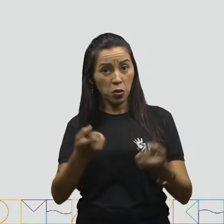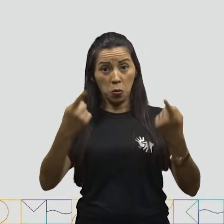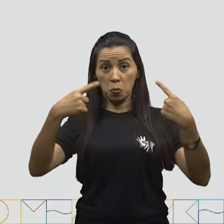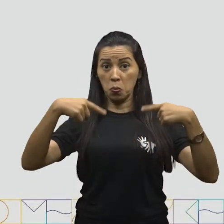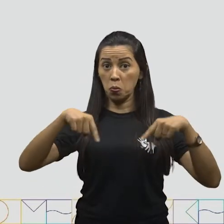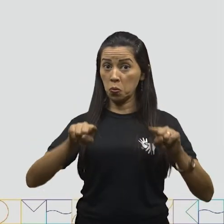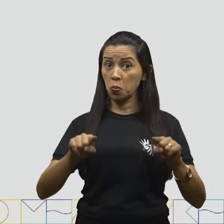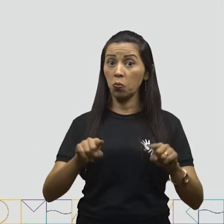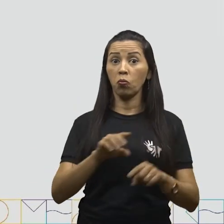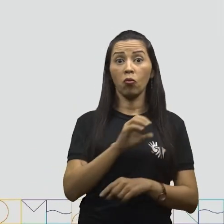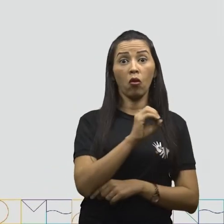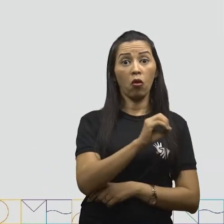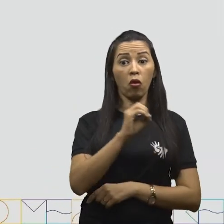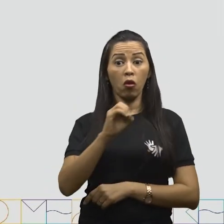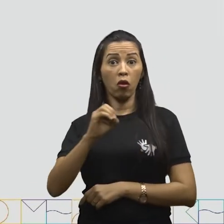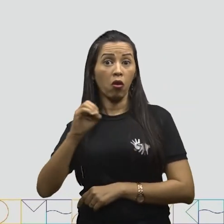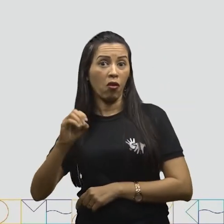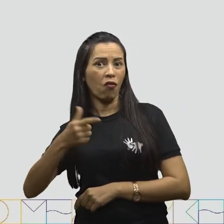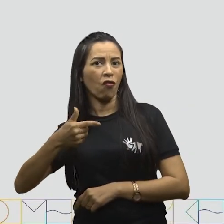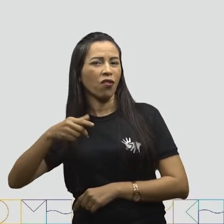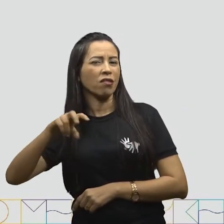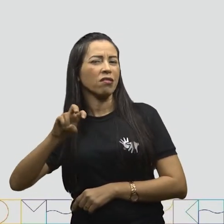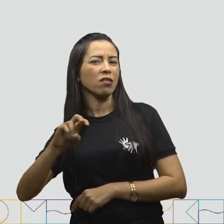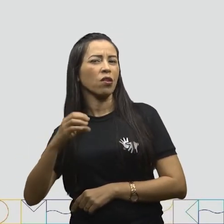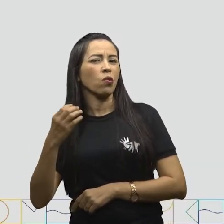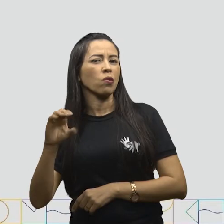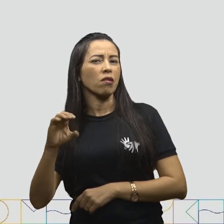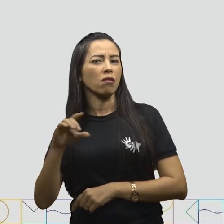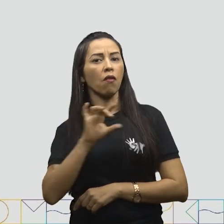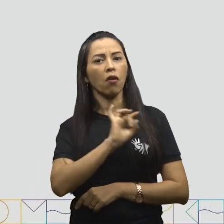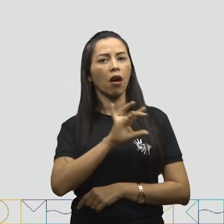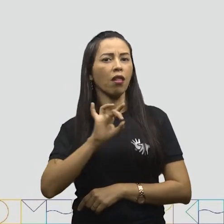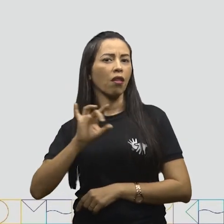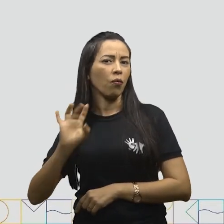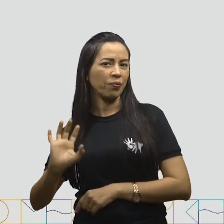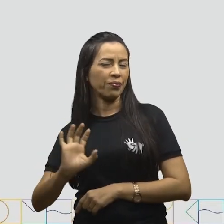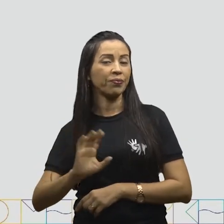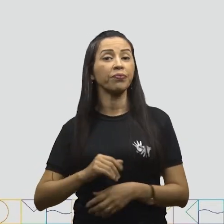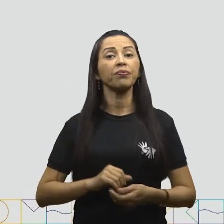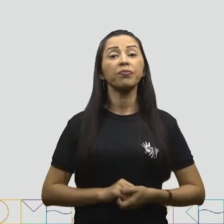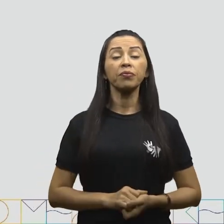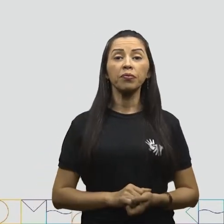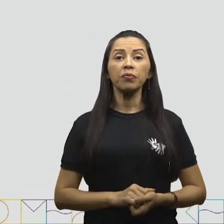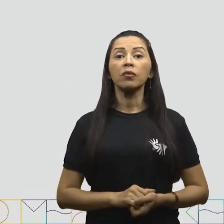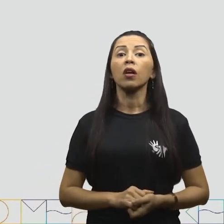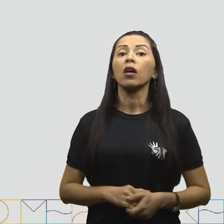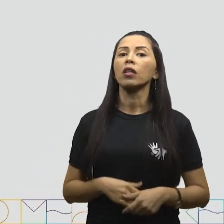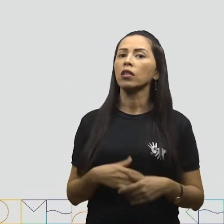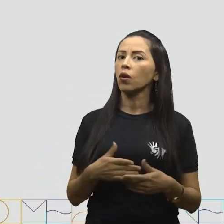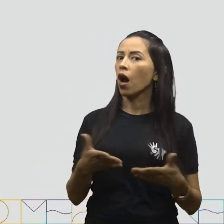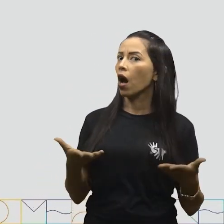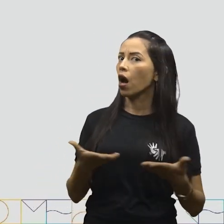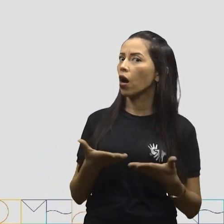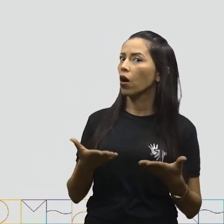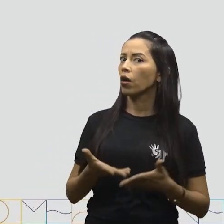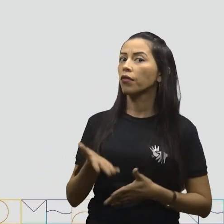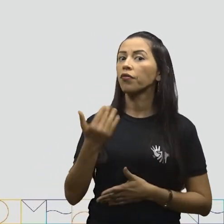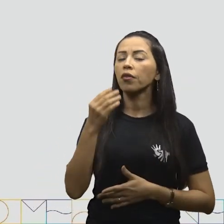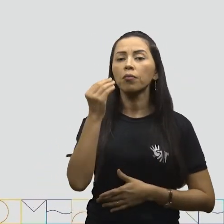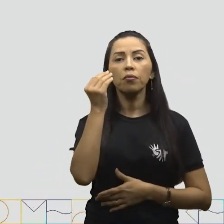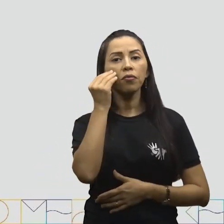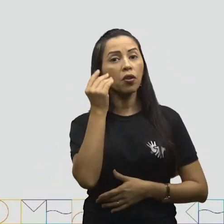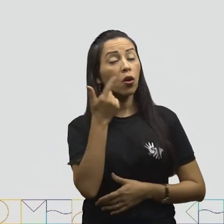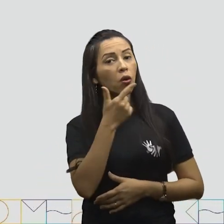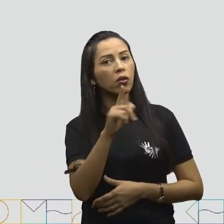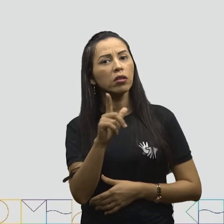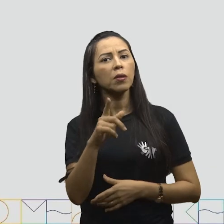cada uma no valor de 25 centavos. Vamos usar as possibilidades de